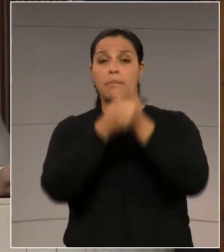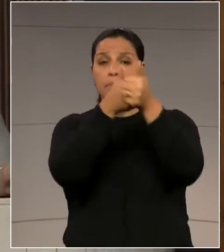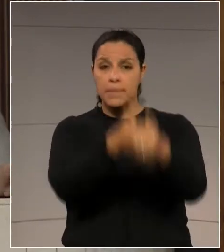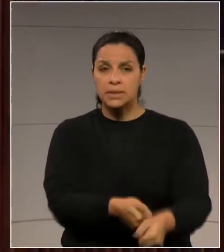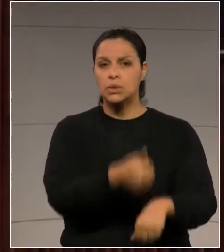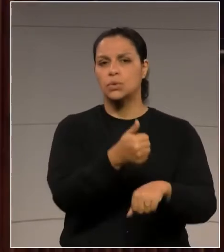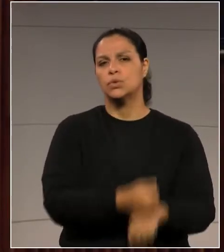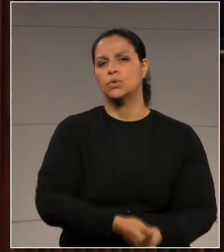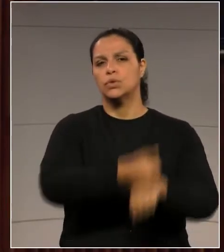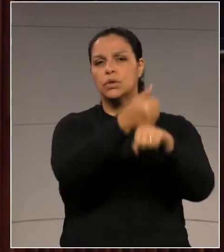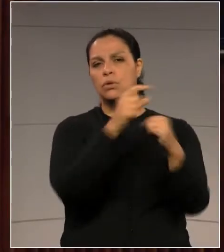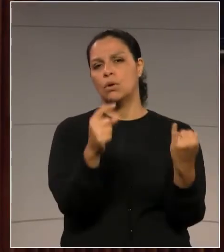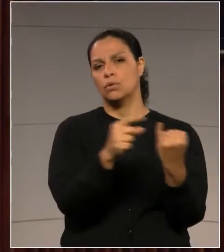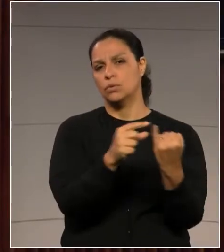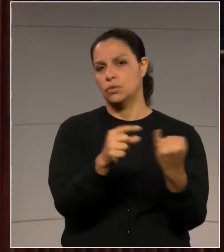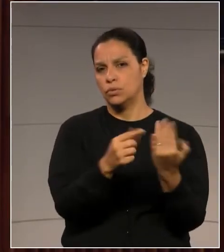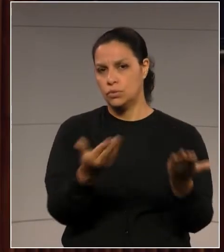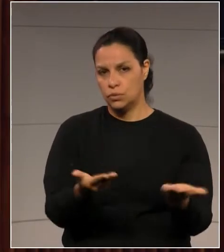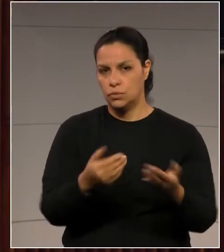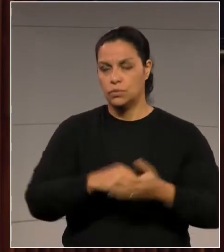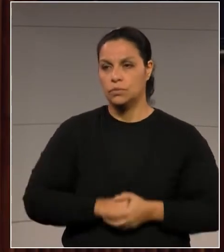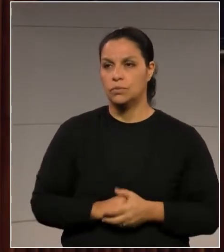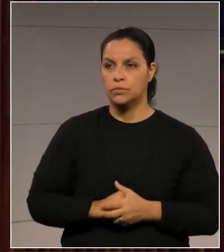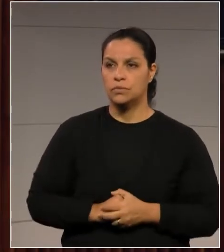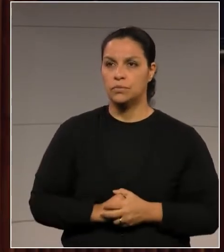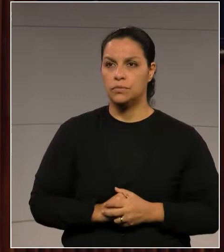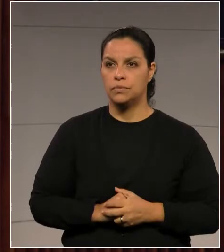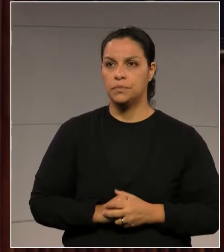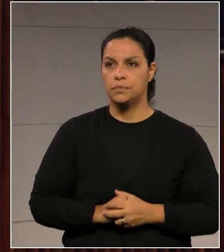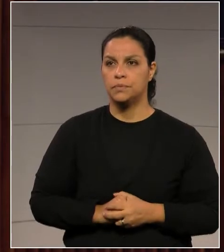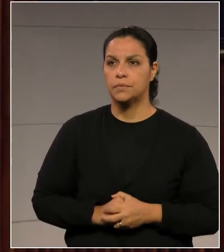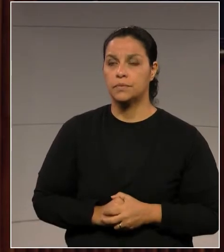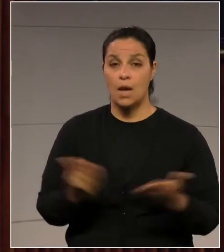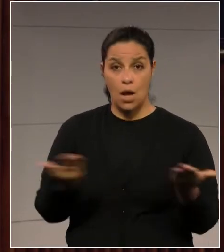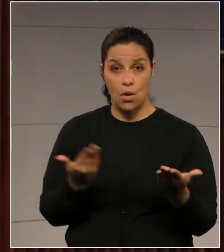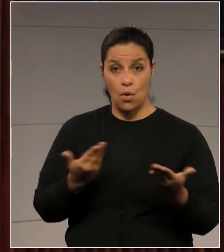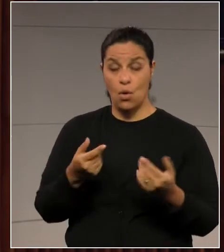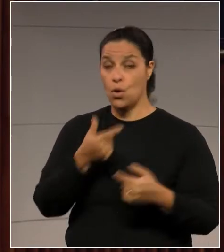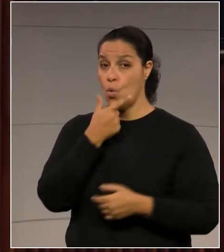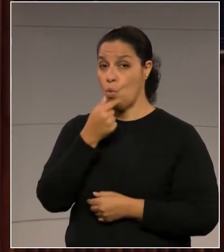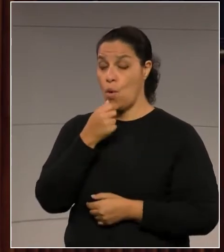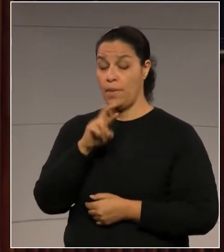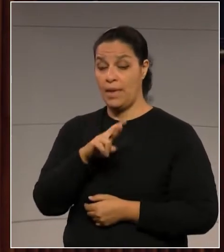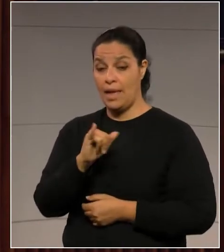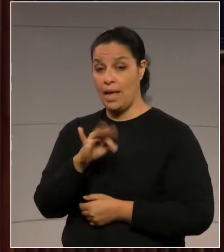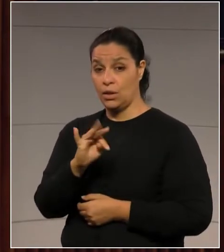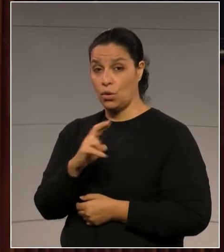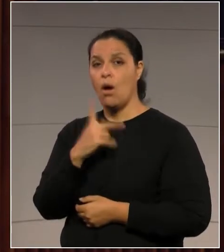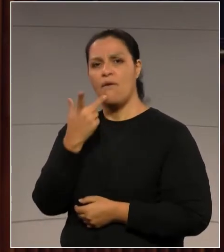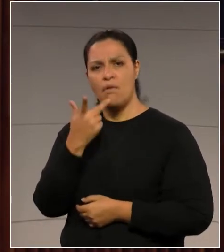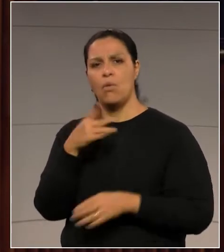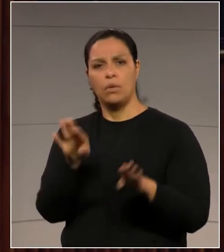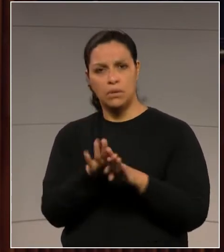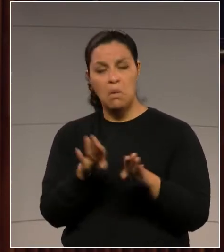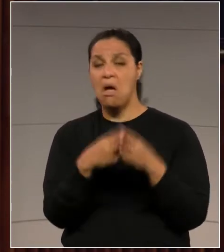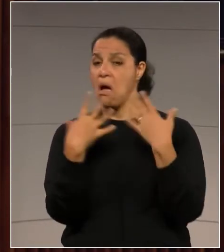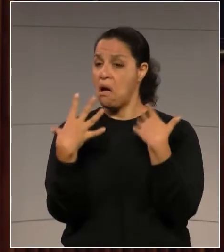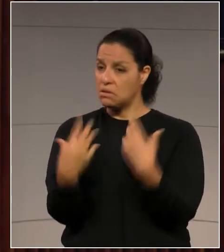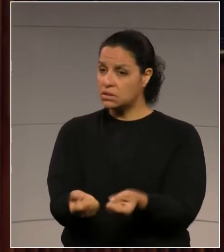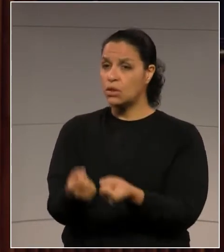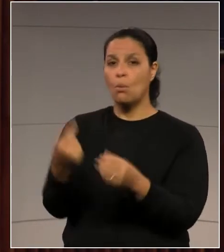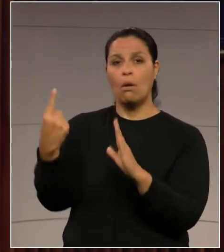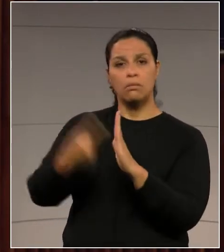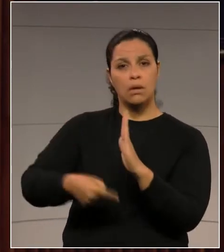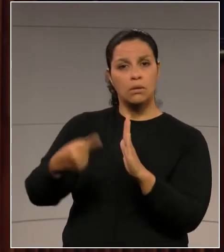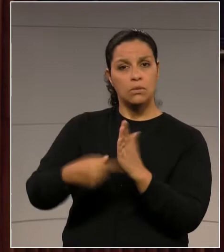diretor do Instituto Federal Paranaense. O diretor teve a pachorra ainda de aceitar a